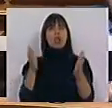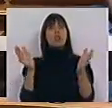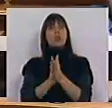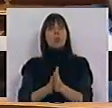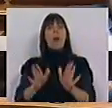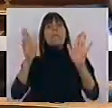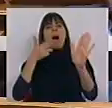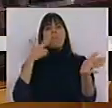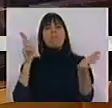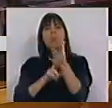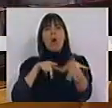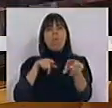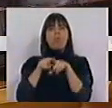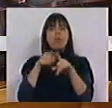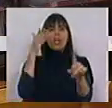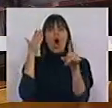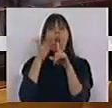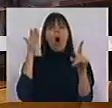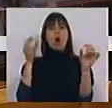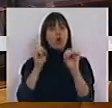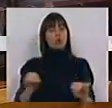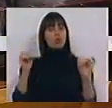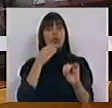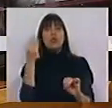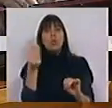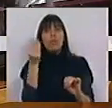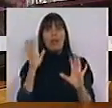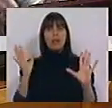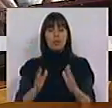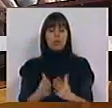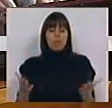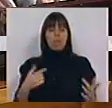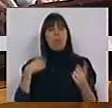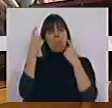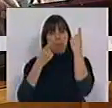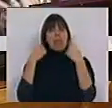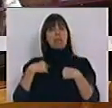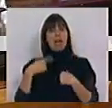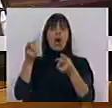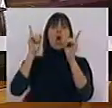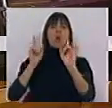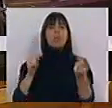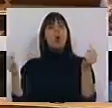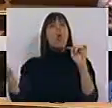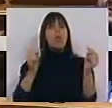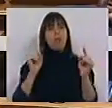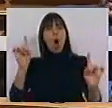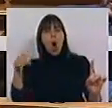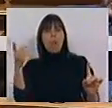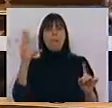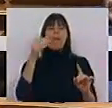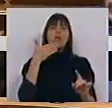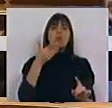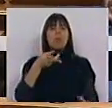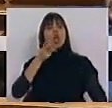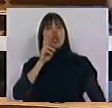menos da política concreta de juventude. Eu até pensava que iriam começar este debate com mais um